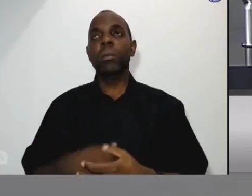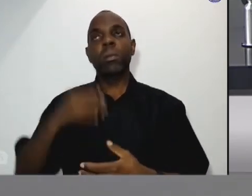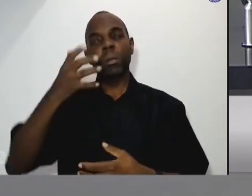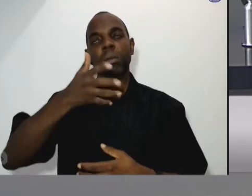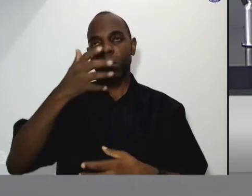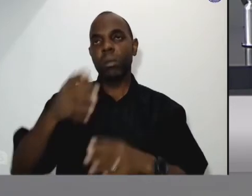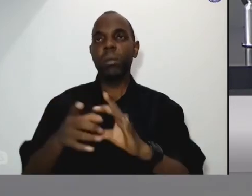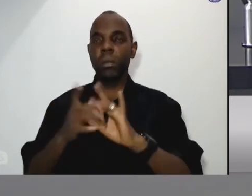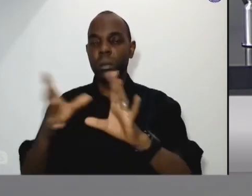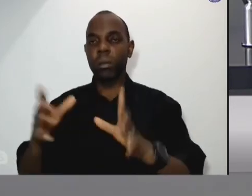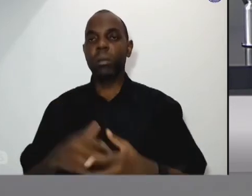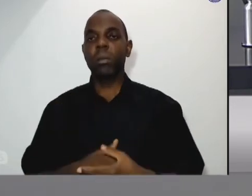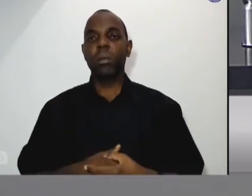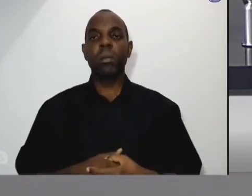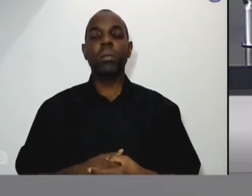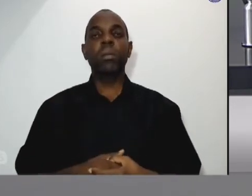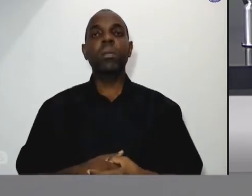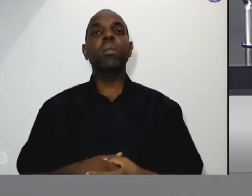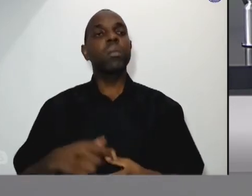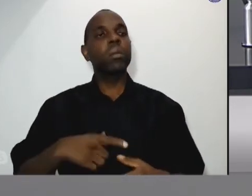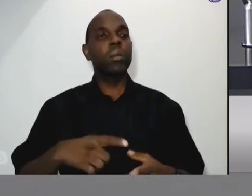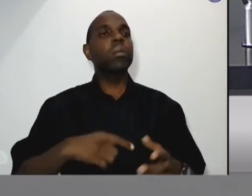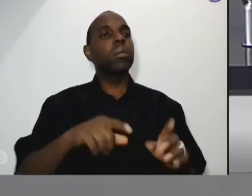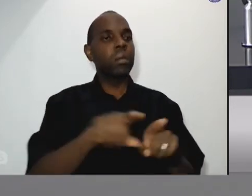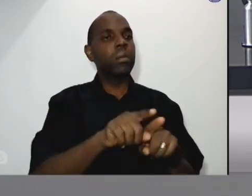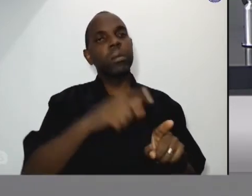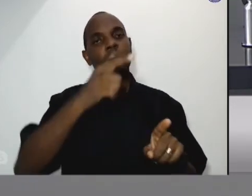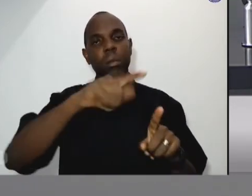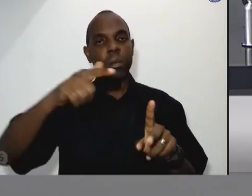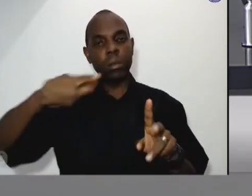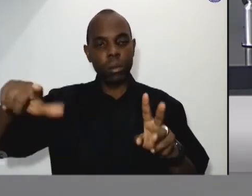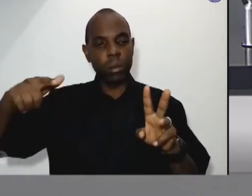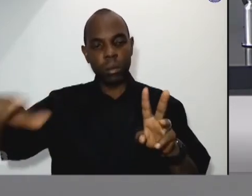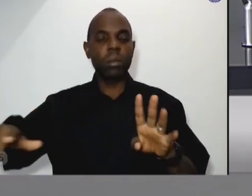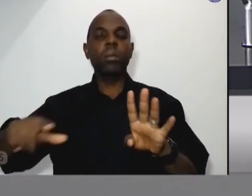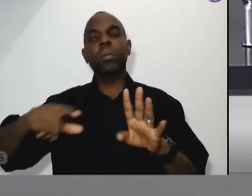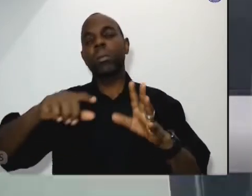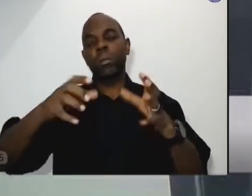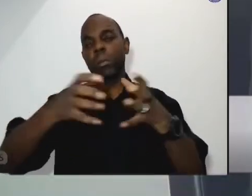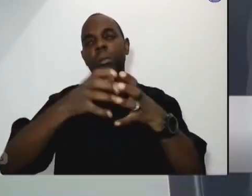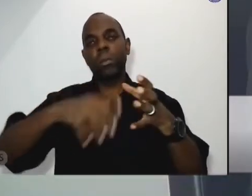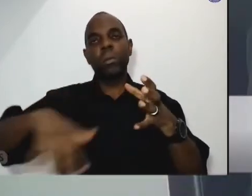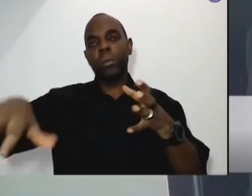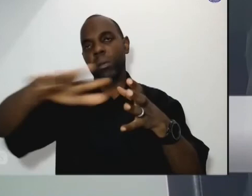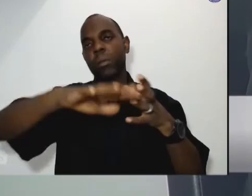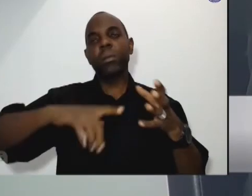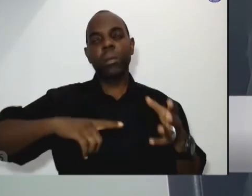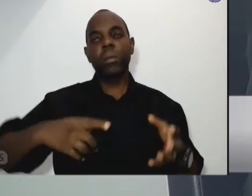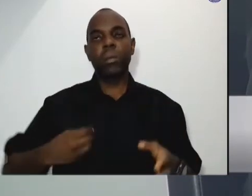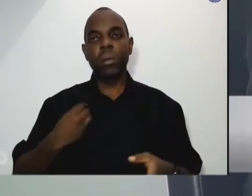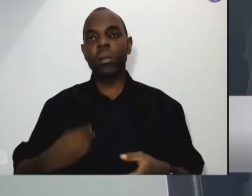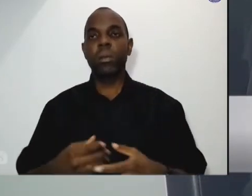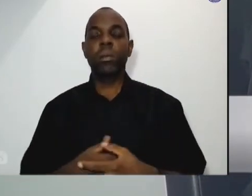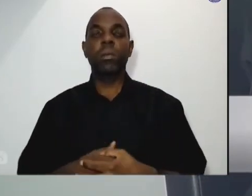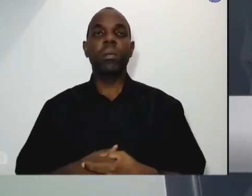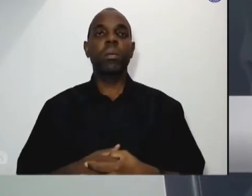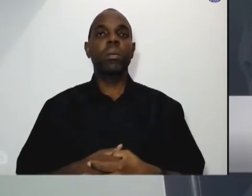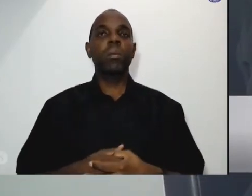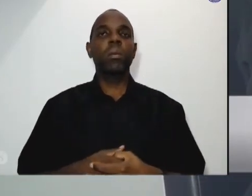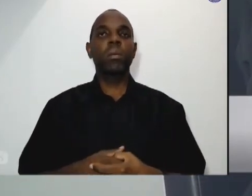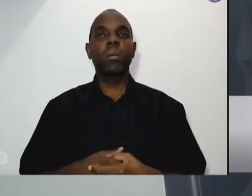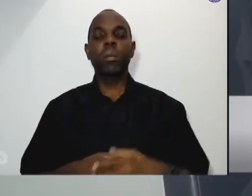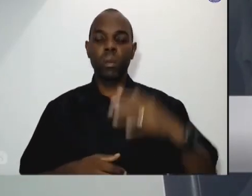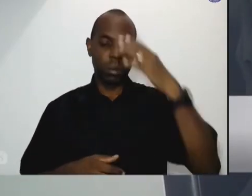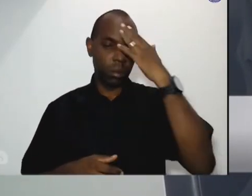presidente da Caritas e nós temos tantas outras ali paróquias também obrigada primeiramente queremos reafirmar que disse o Dom